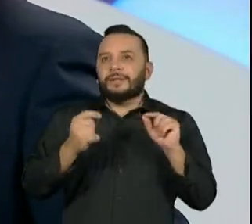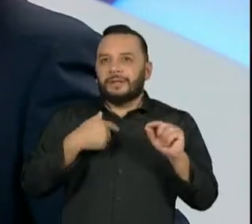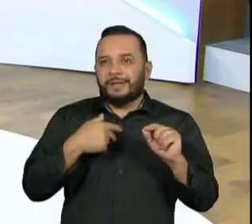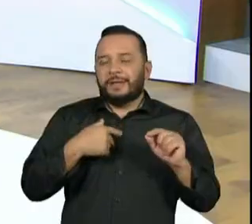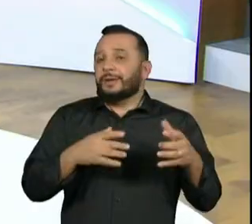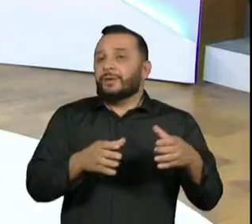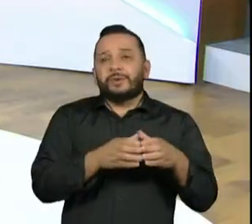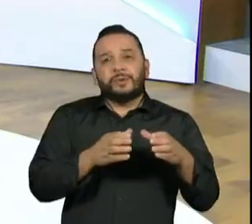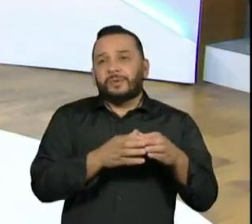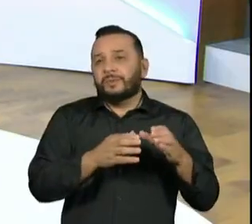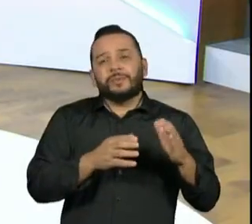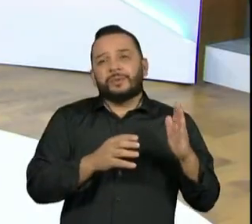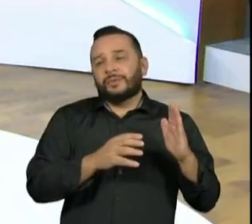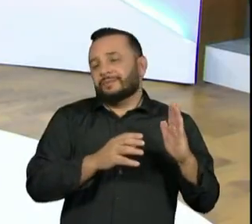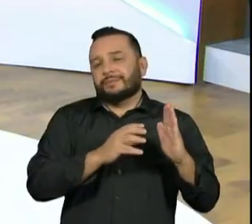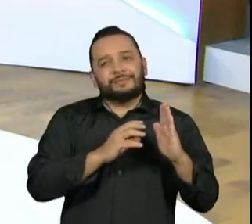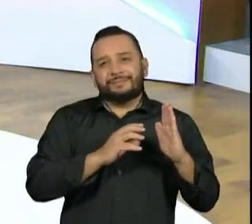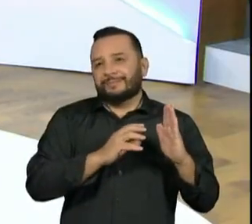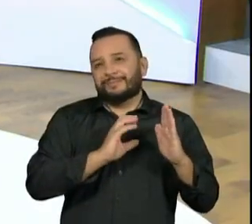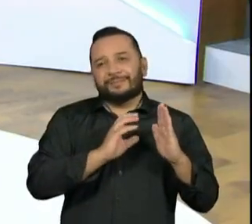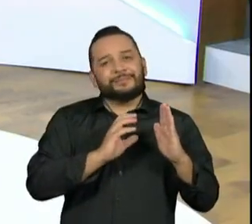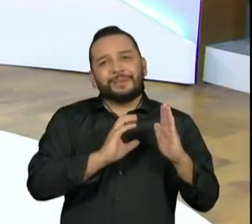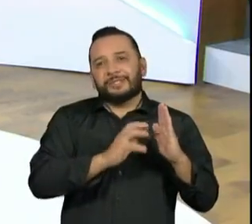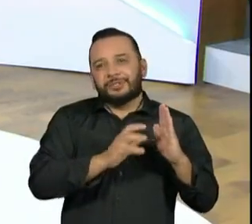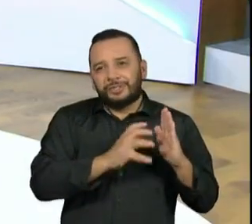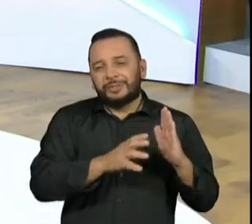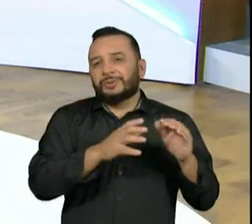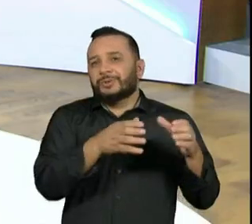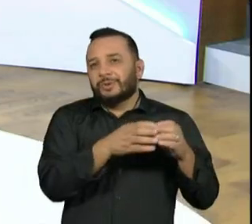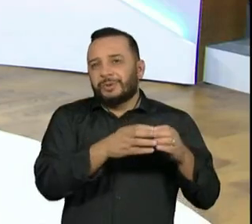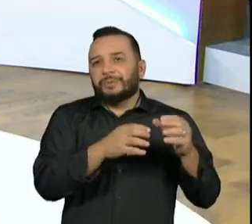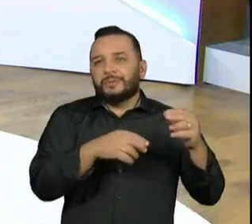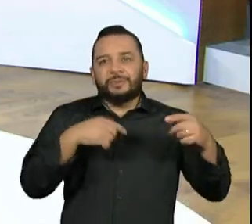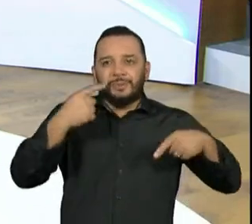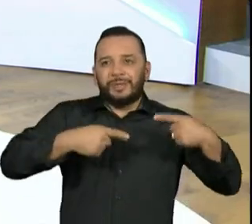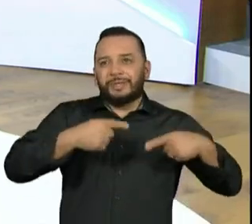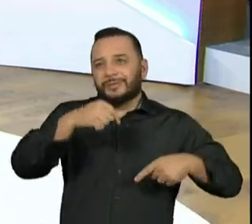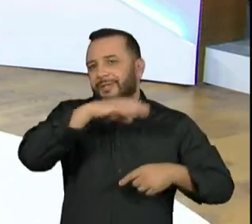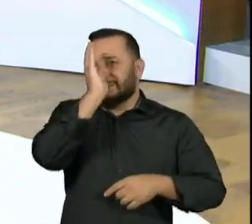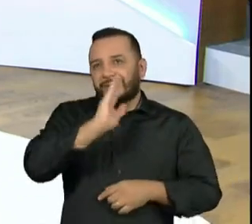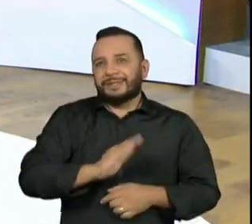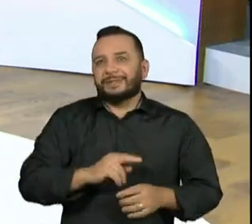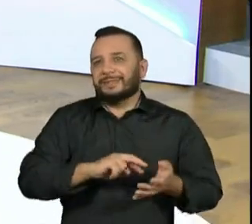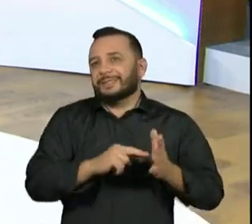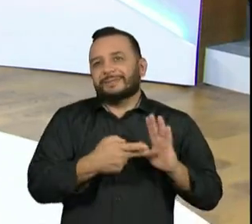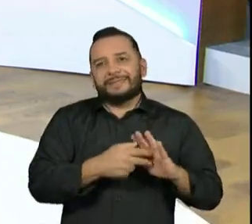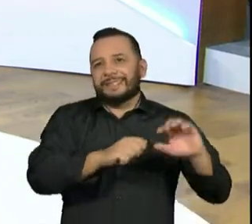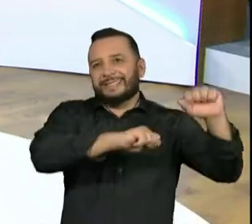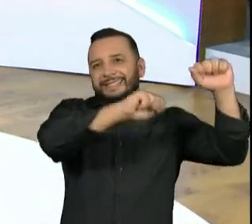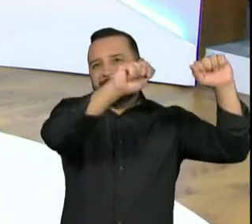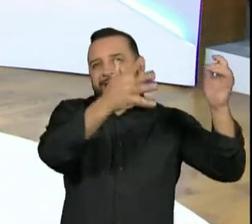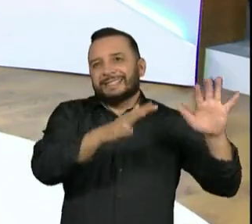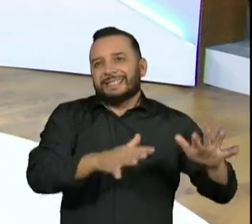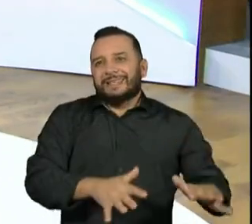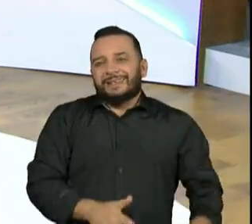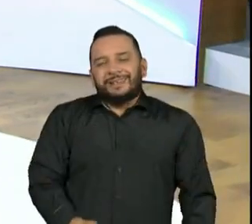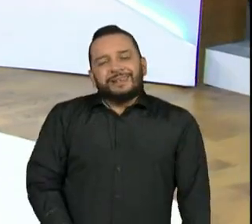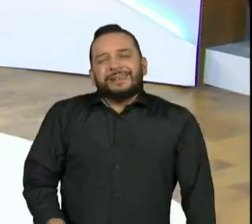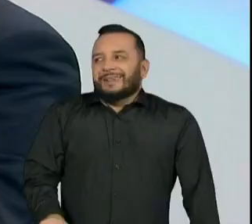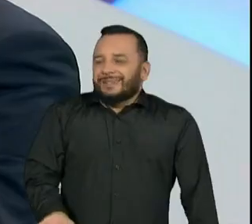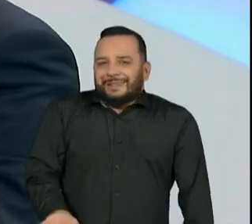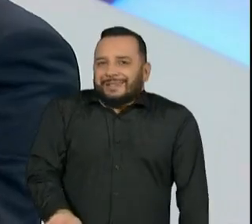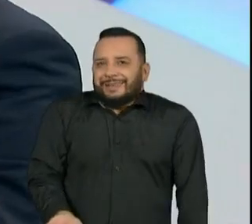políticas no Brasil, mas em outros países, onde também não foram... Onde toda a gente passou estes anos a